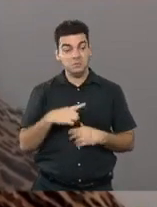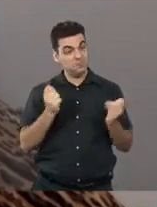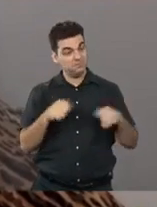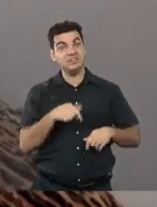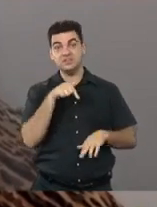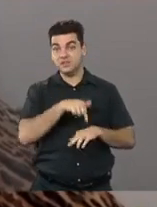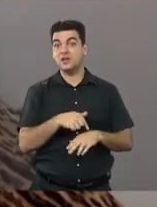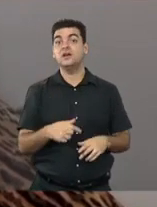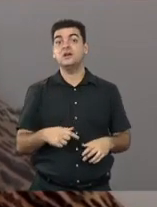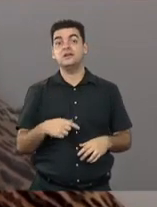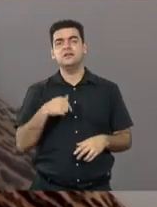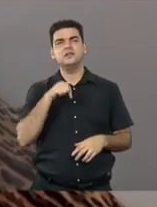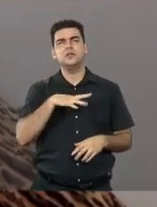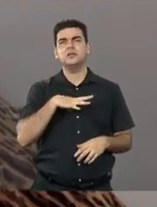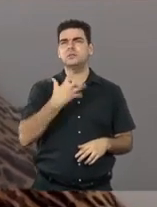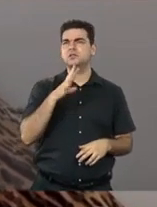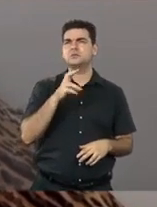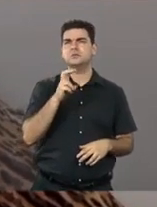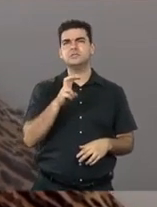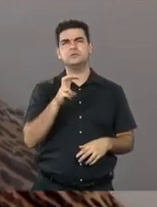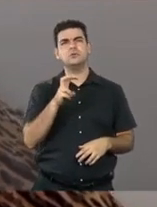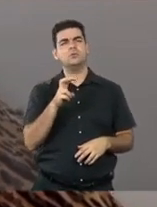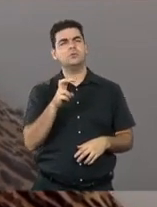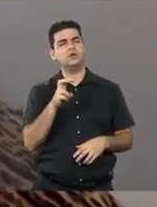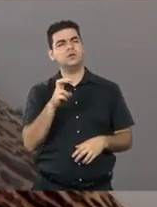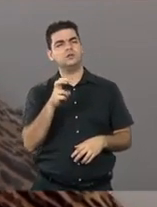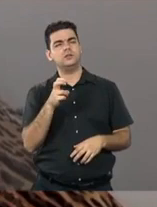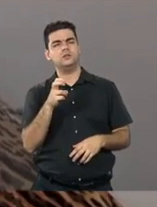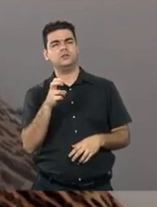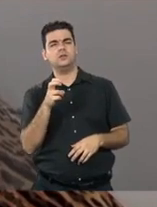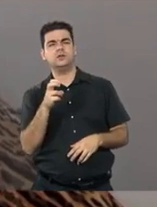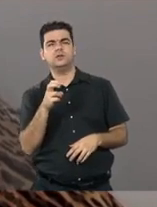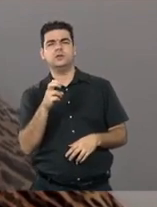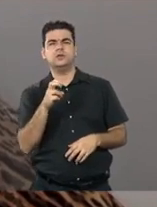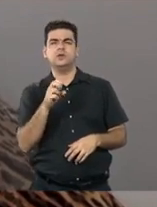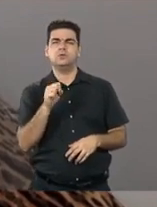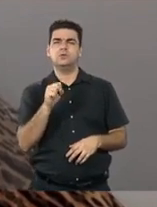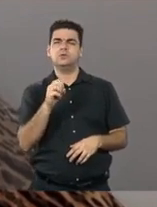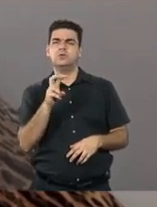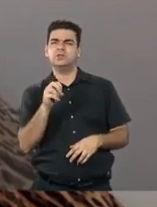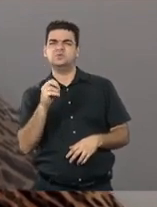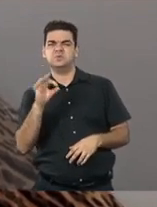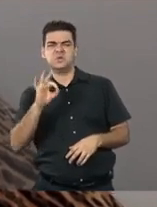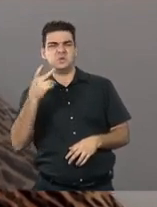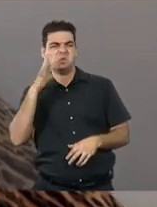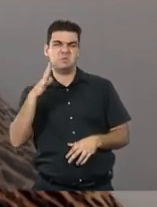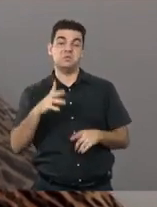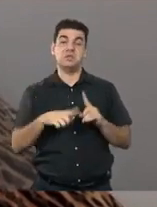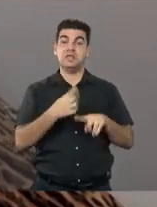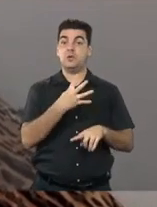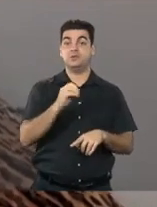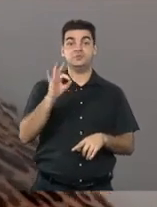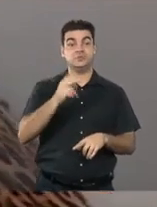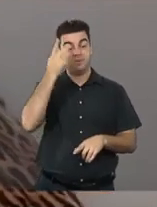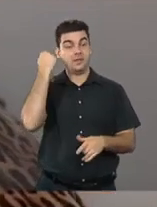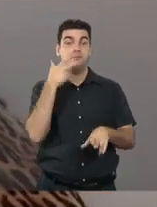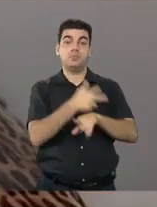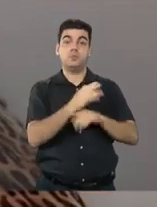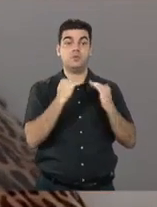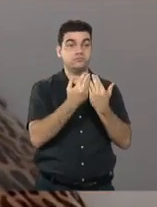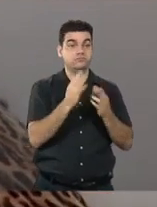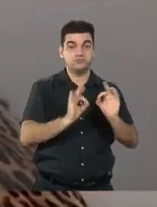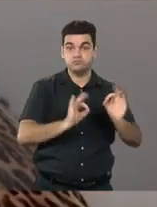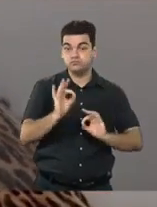mulheres. Também, se não tivesse, eu tinha que me bater, né? Nós temos 40% de mulheres em conselho. E temos, Duda, de... Nós temos